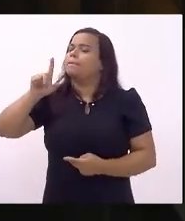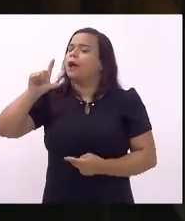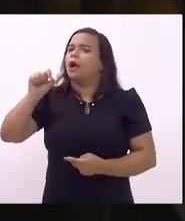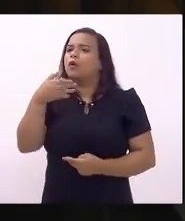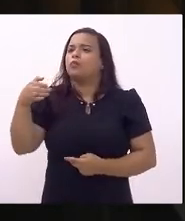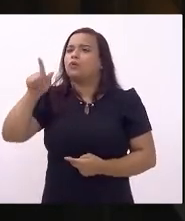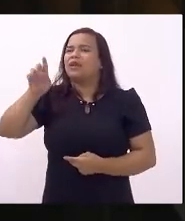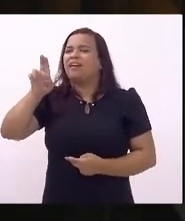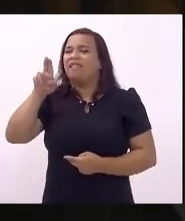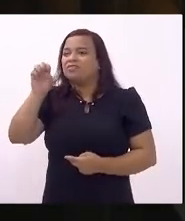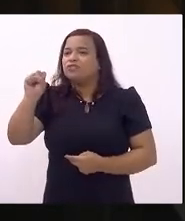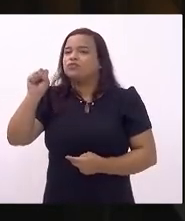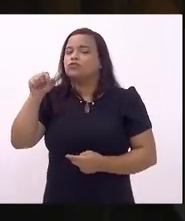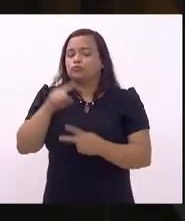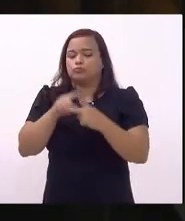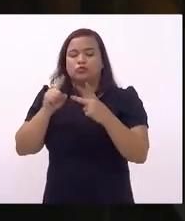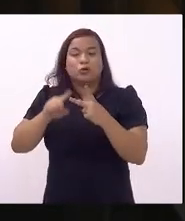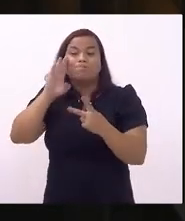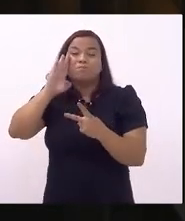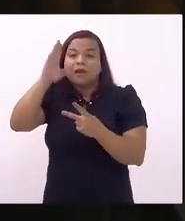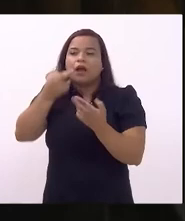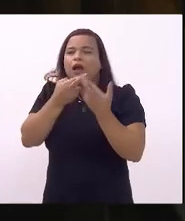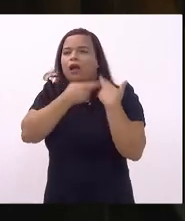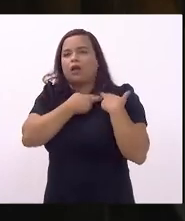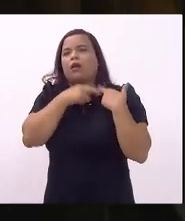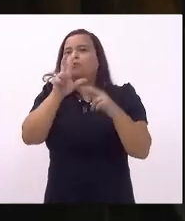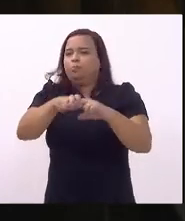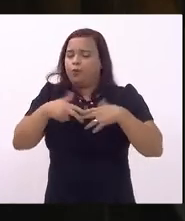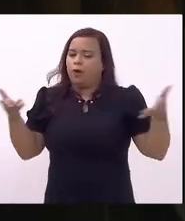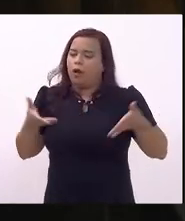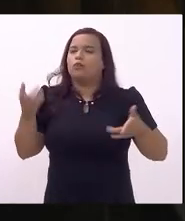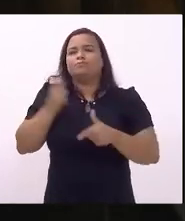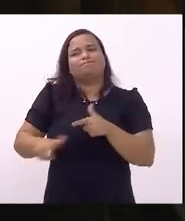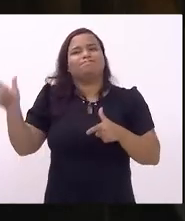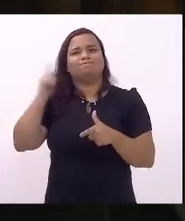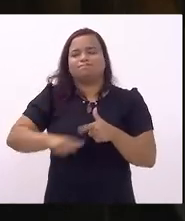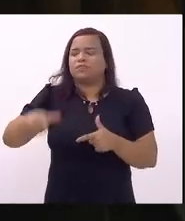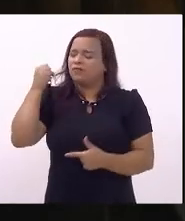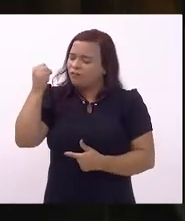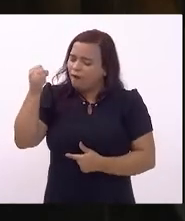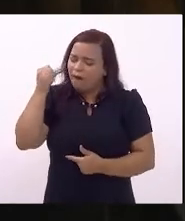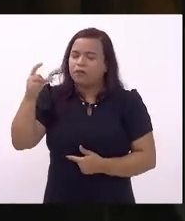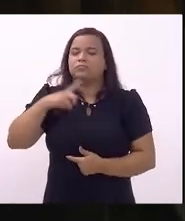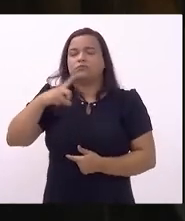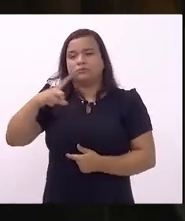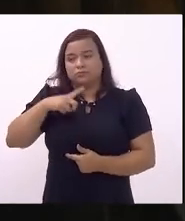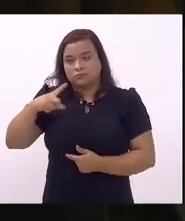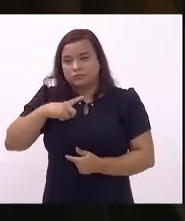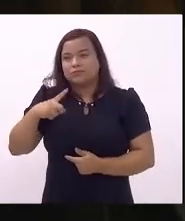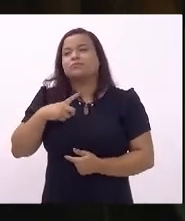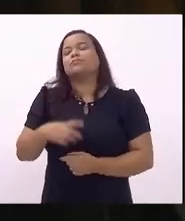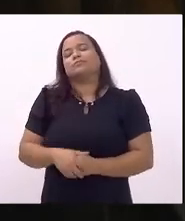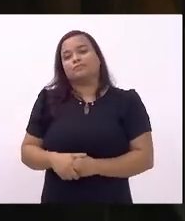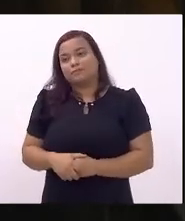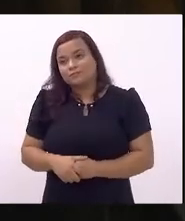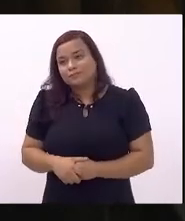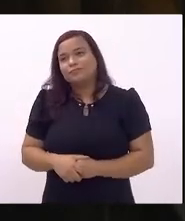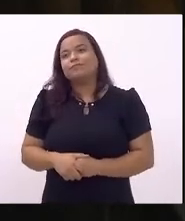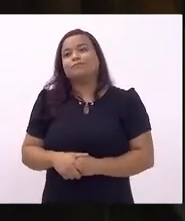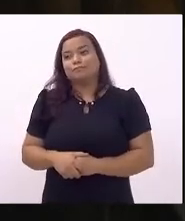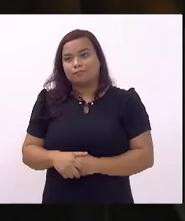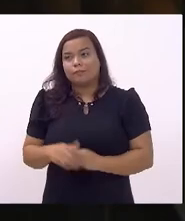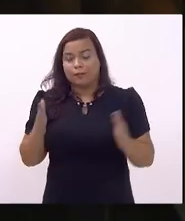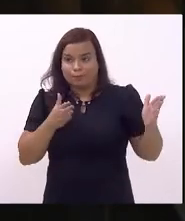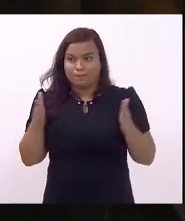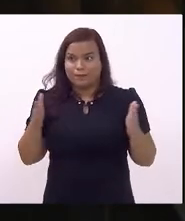responsáveis pela situação que segue difícil segue crítica para não dizer dramática né no médio e longo